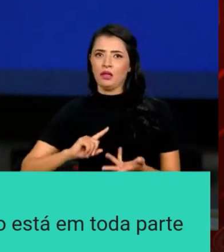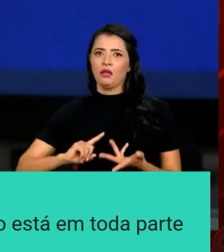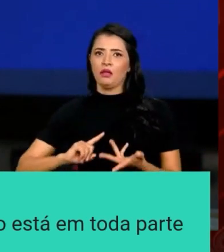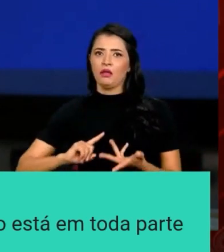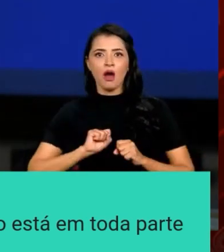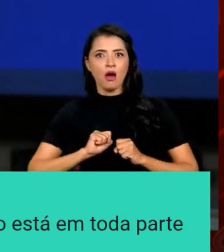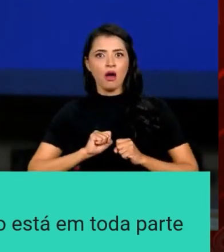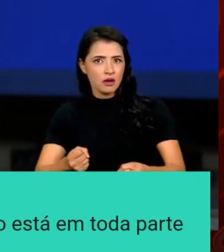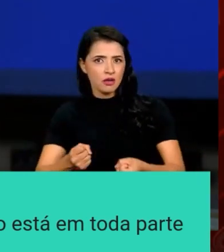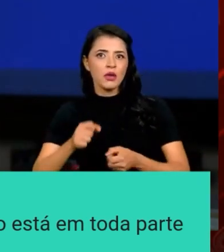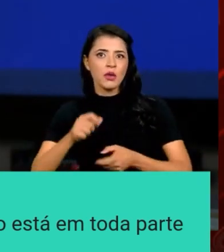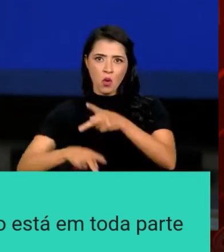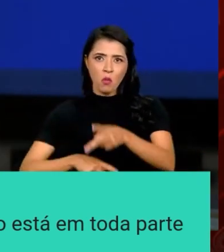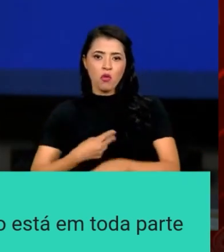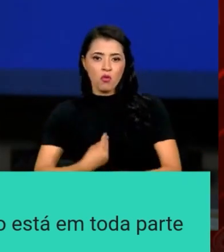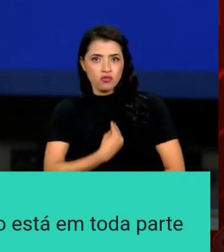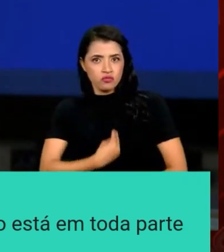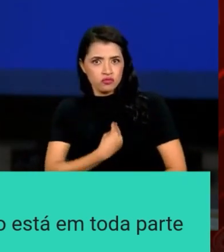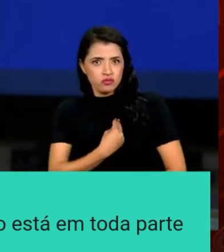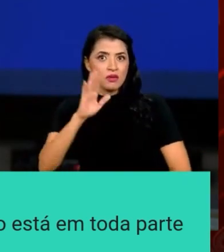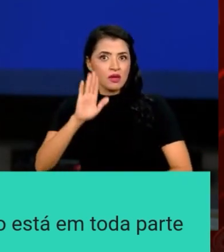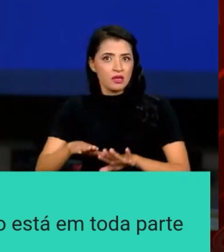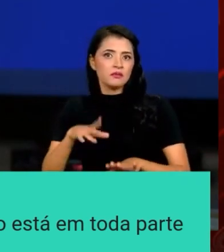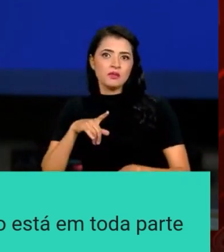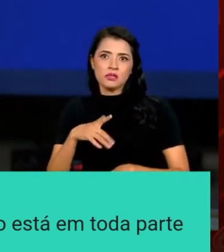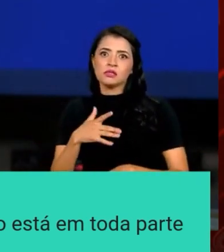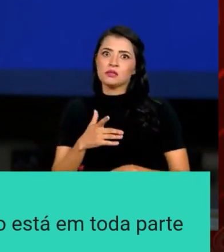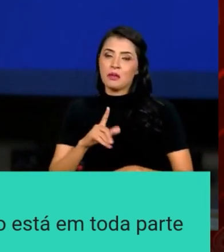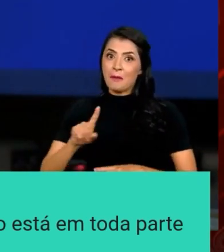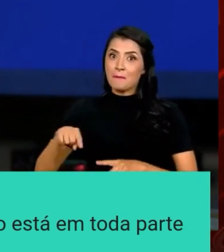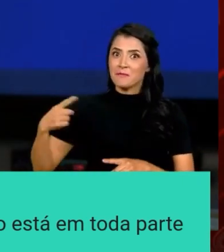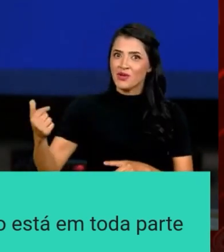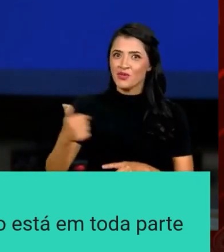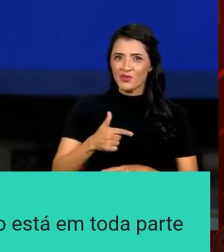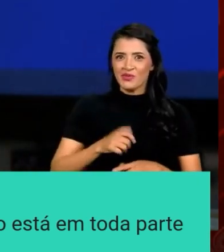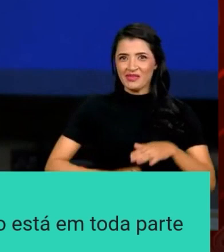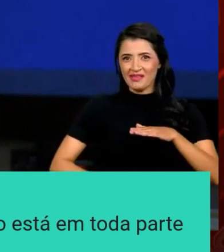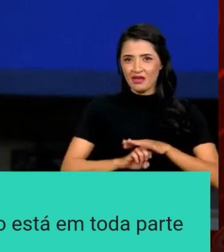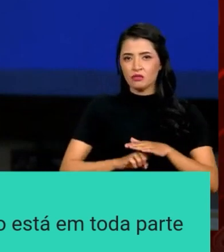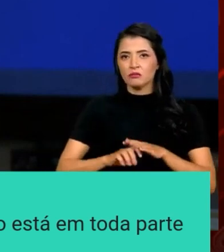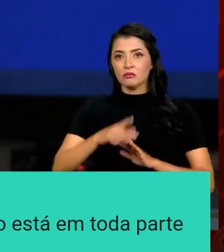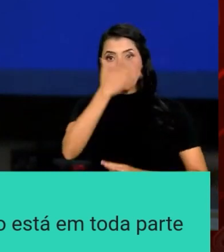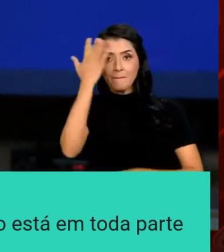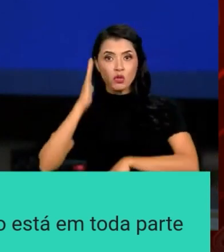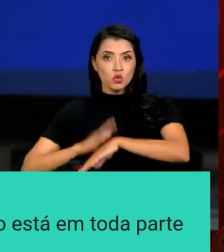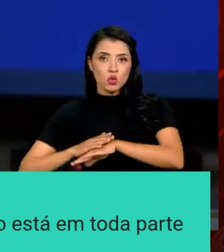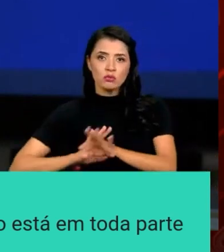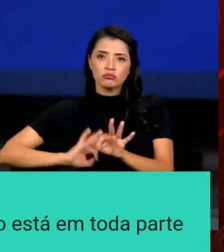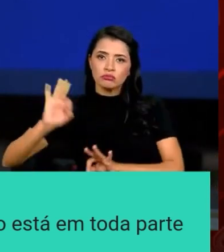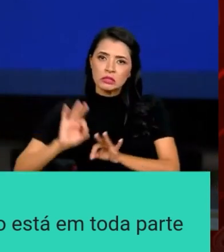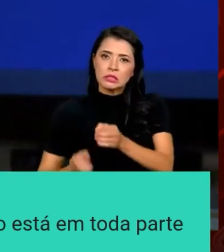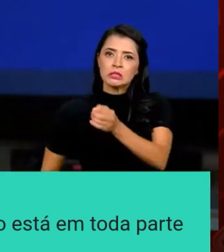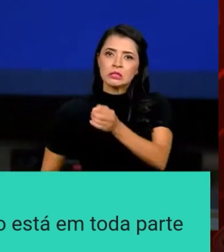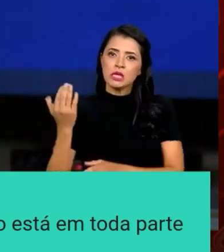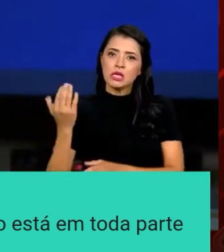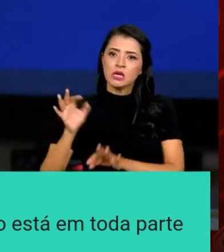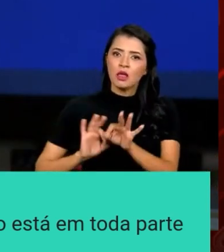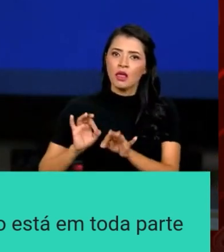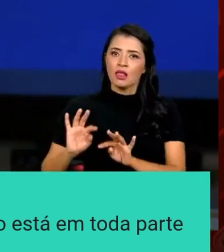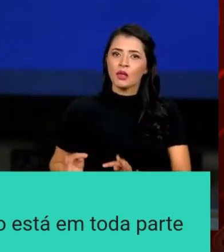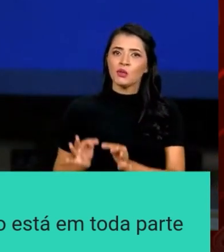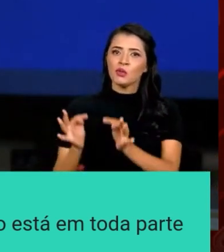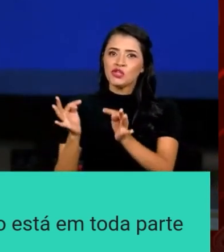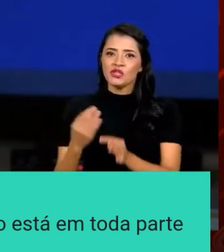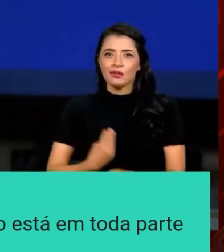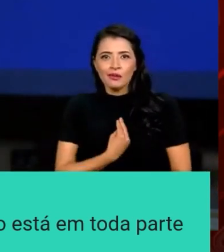iniciativas, o povo brasileiro está vivo, muitas vezes apesar do Estado. Então, as pessoas se organizam, criam organizações, criam tecnologia.